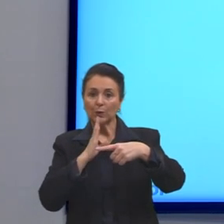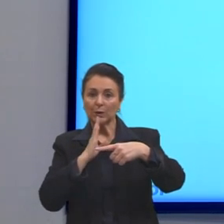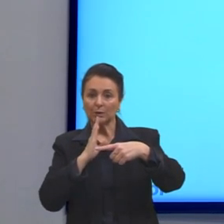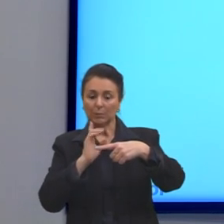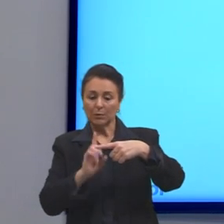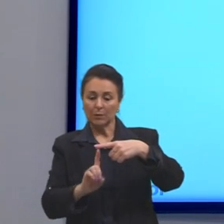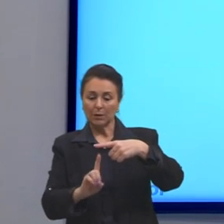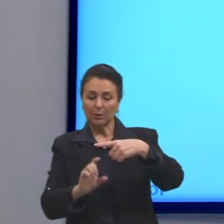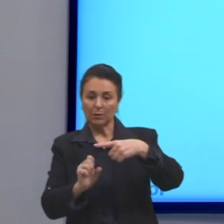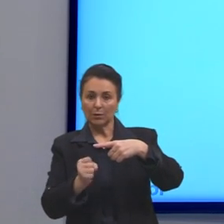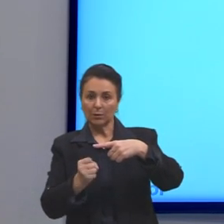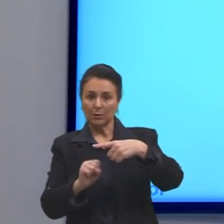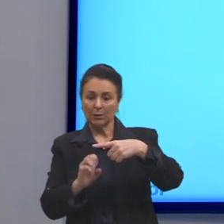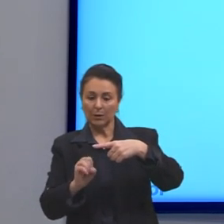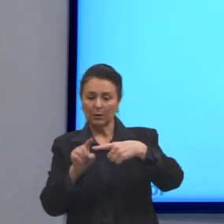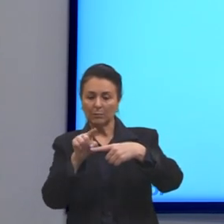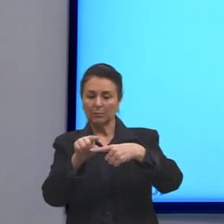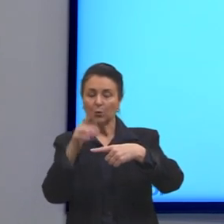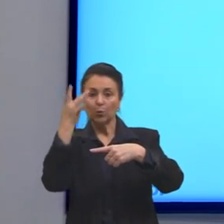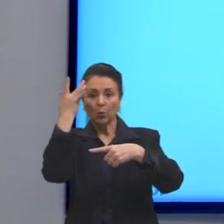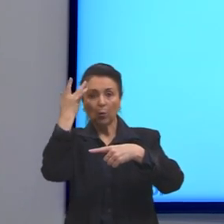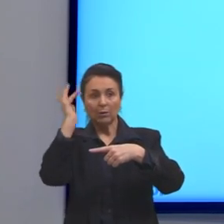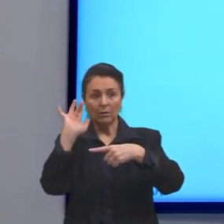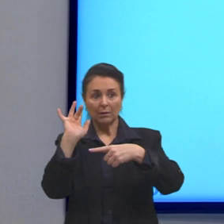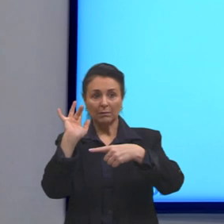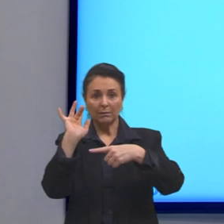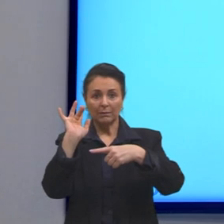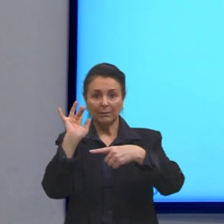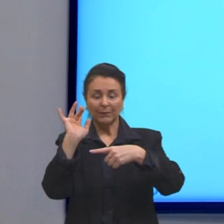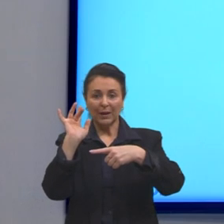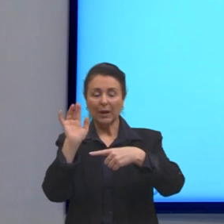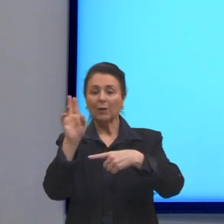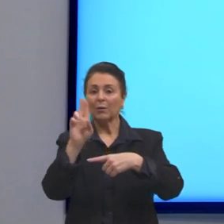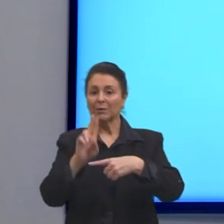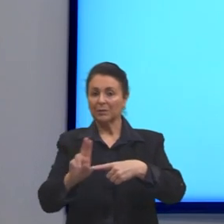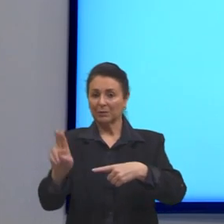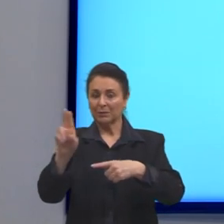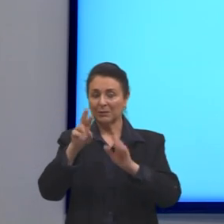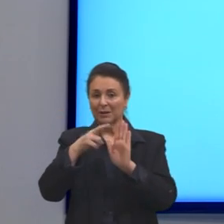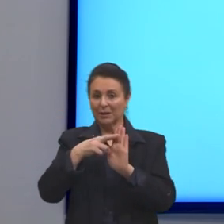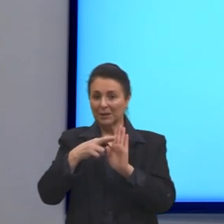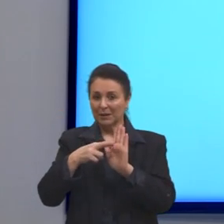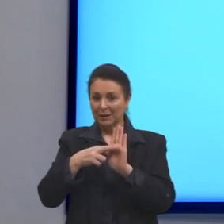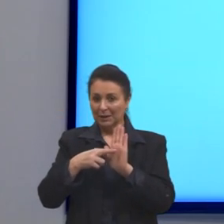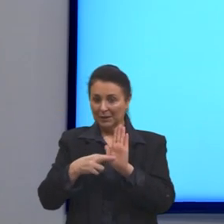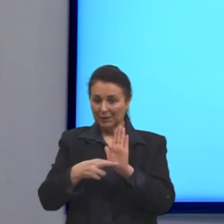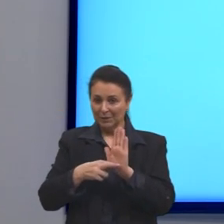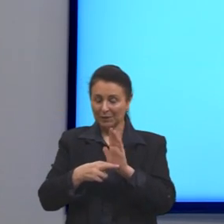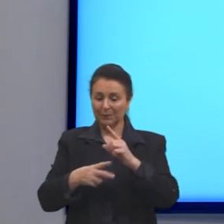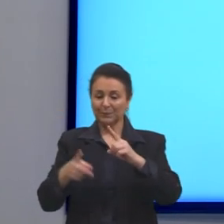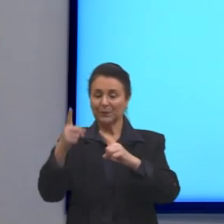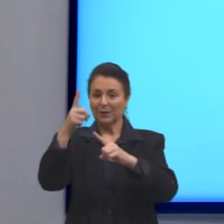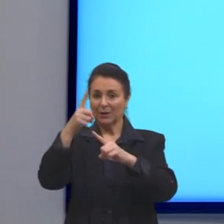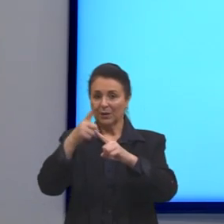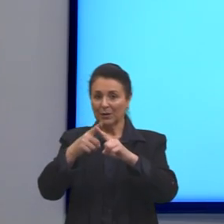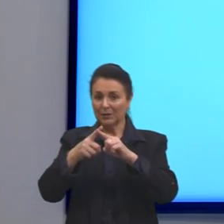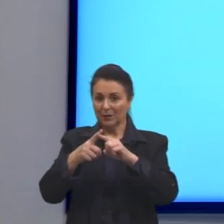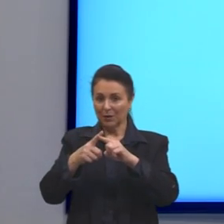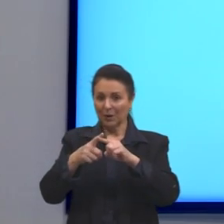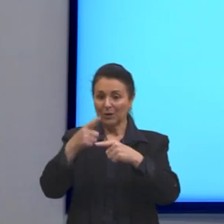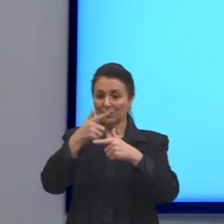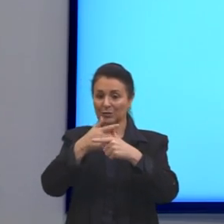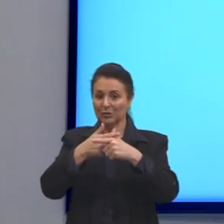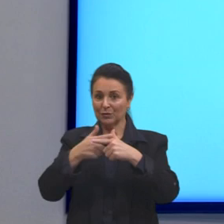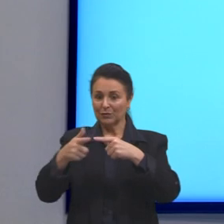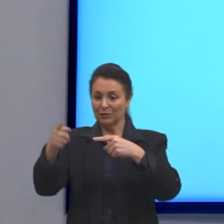ficar escrito como 180. Entra aquela regrinha que a gente utiliza. Divide pelo de baixo, multiplica pelo de